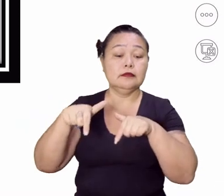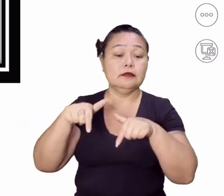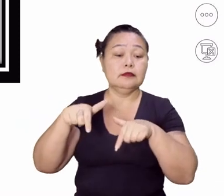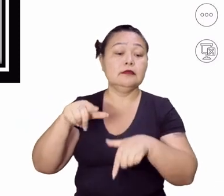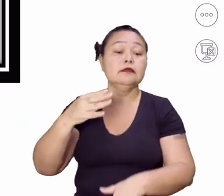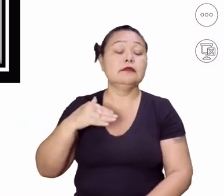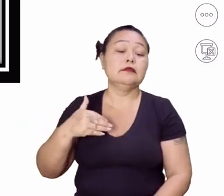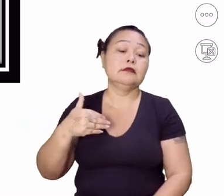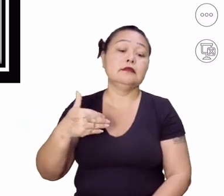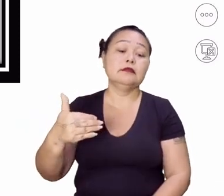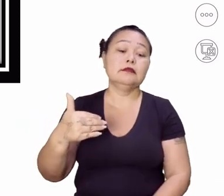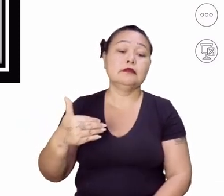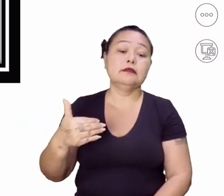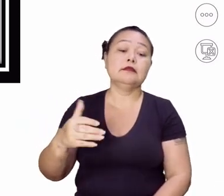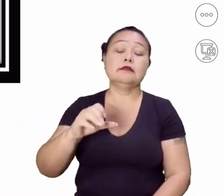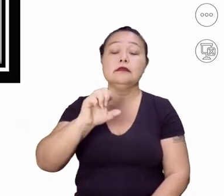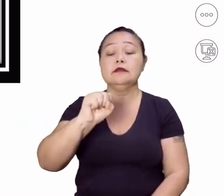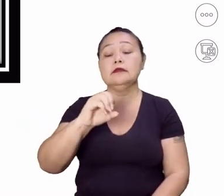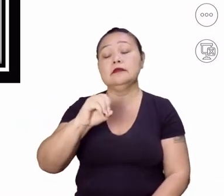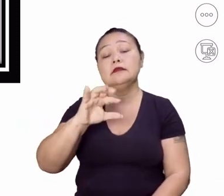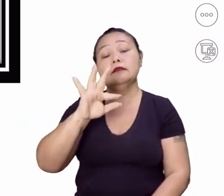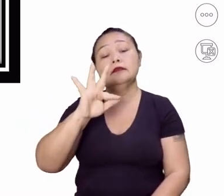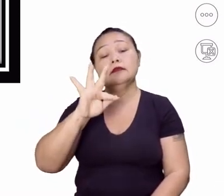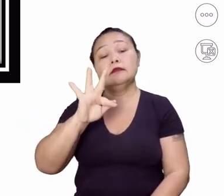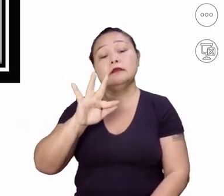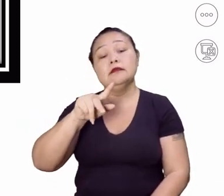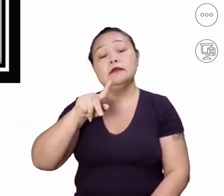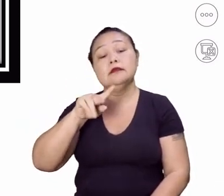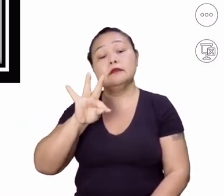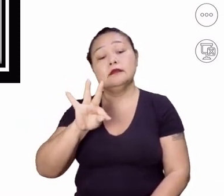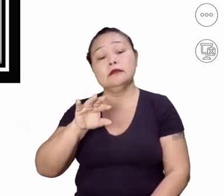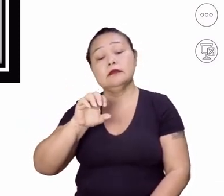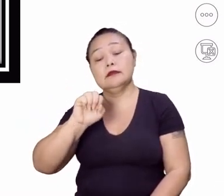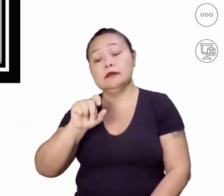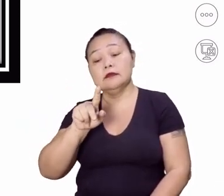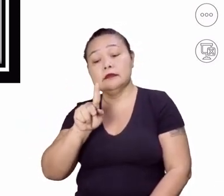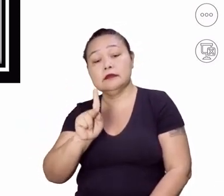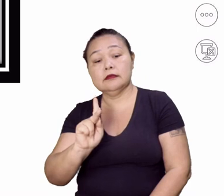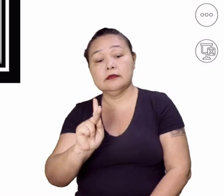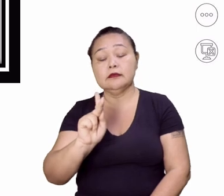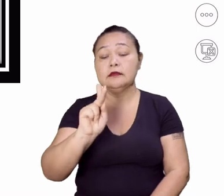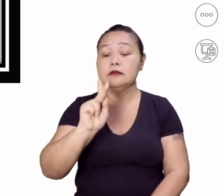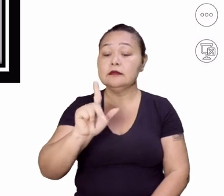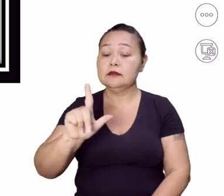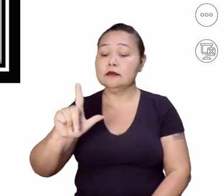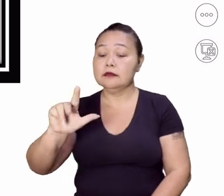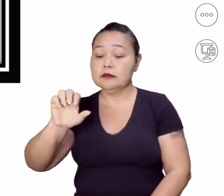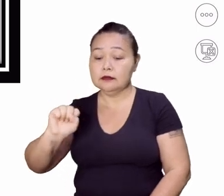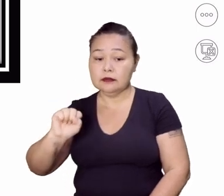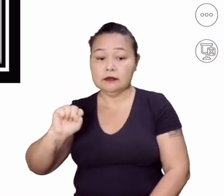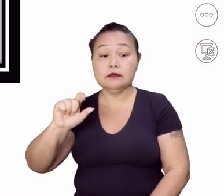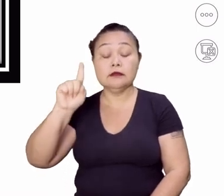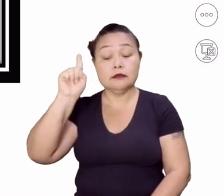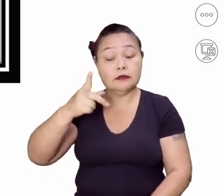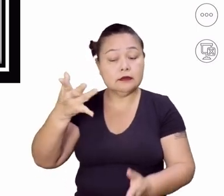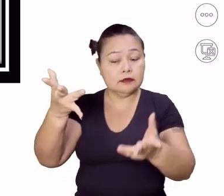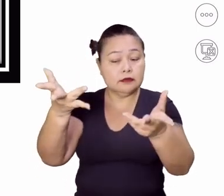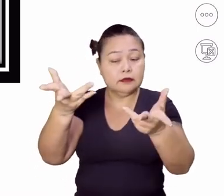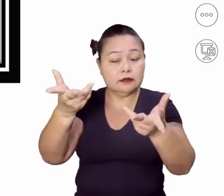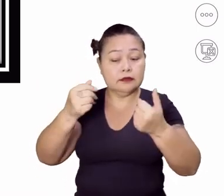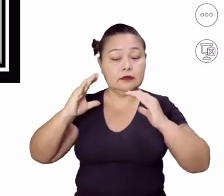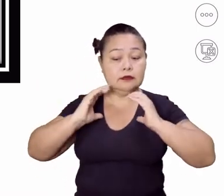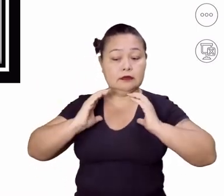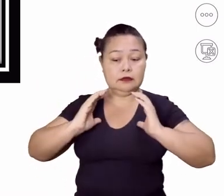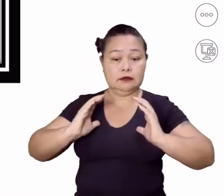A gente começa com a soft squeeze, que é habilidades comportamentais. Antigamente, não é